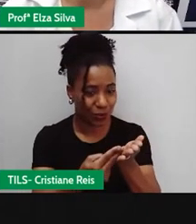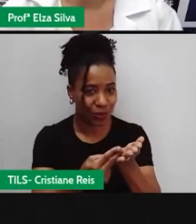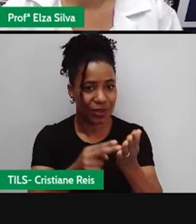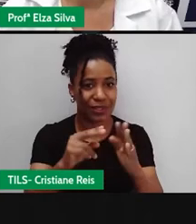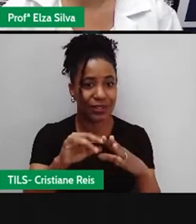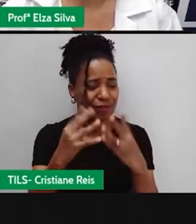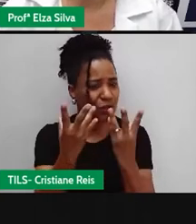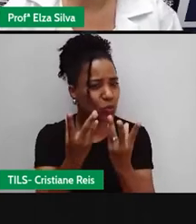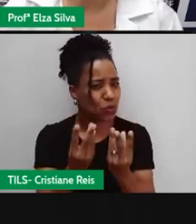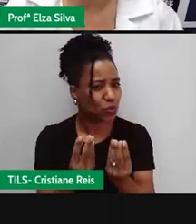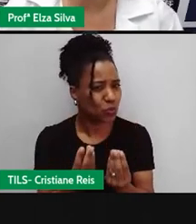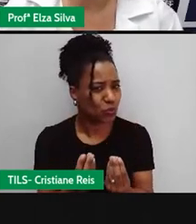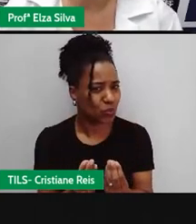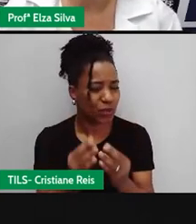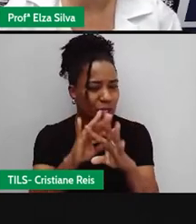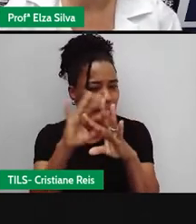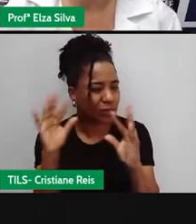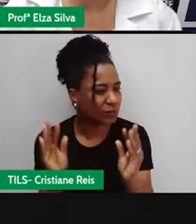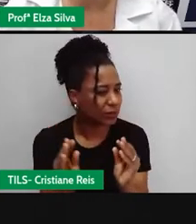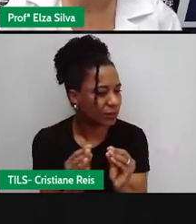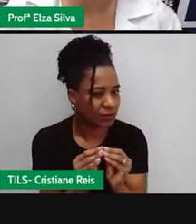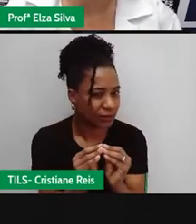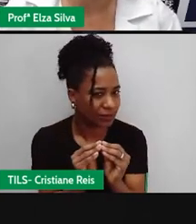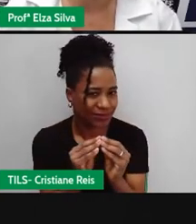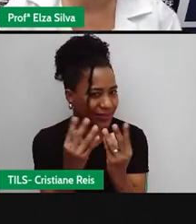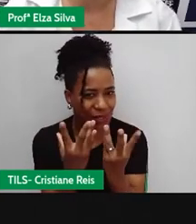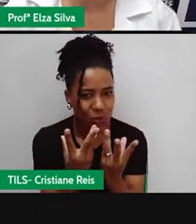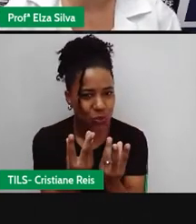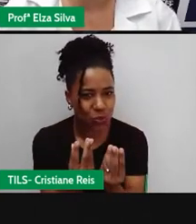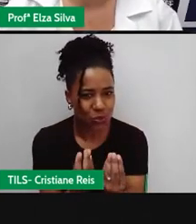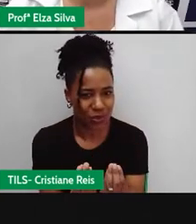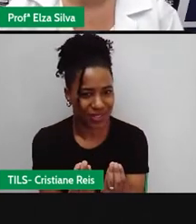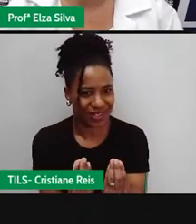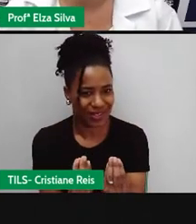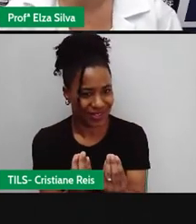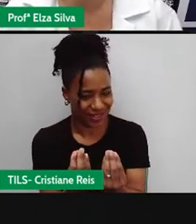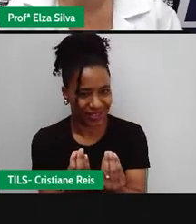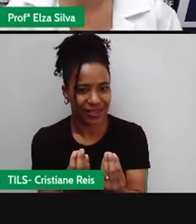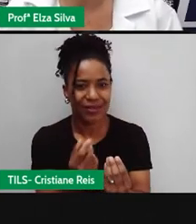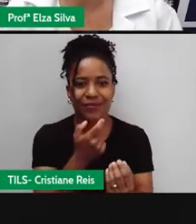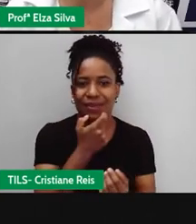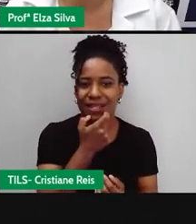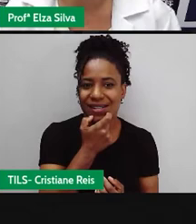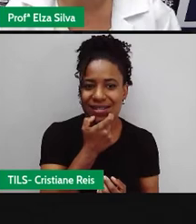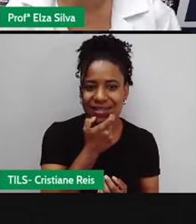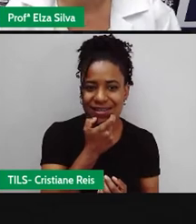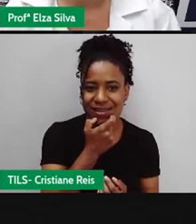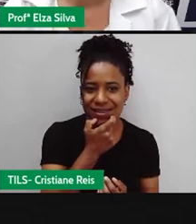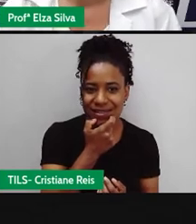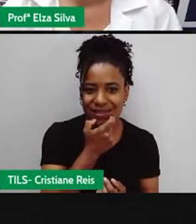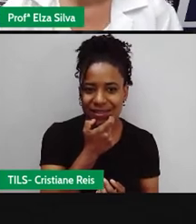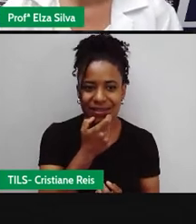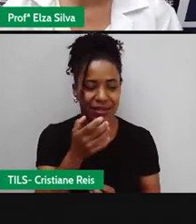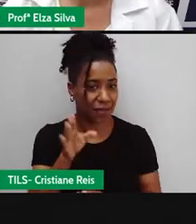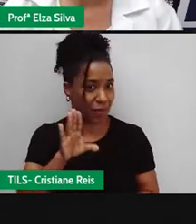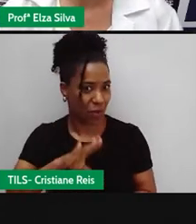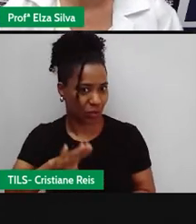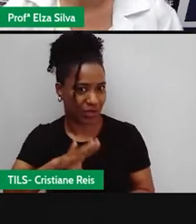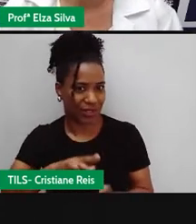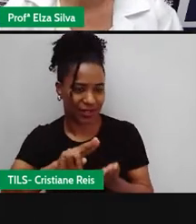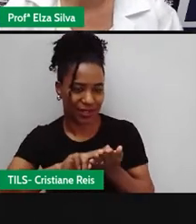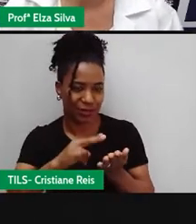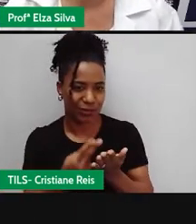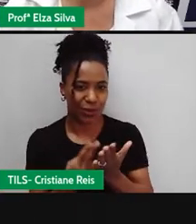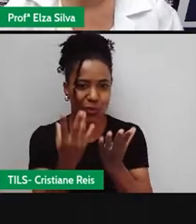síntese Que a gente chama esse texto de sinopse Em English Em português, sinopse Movie